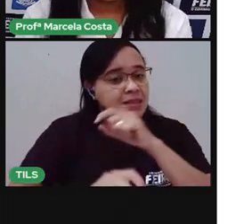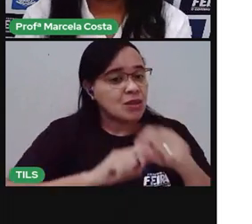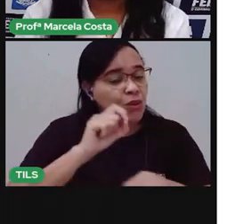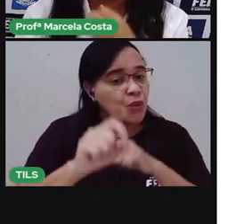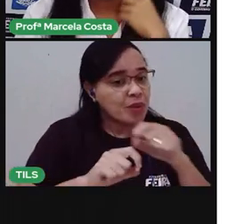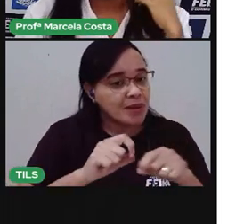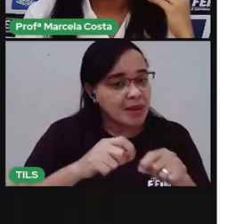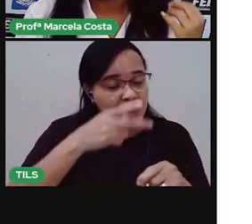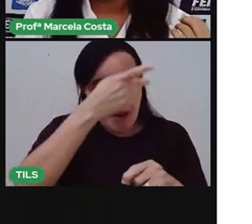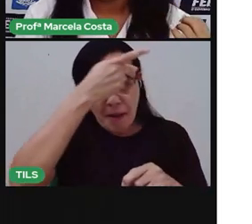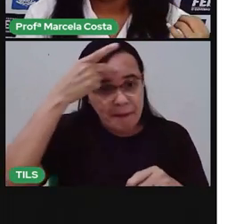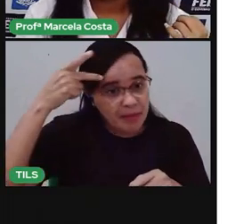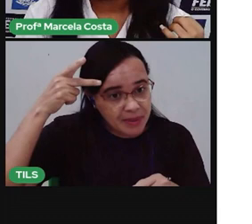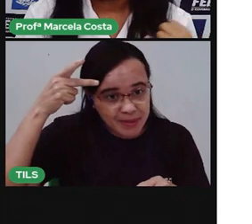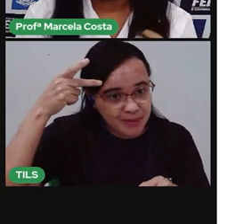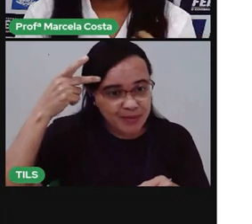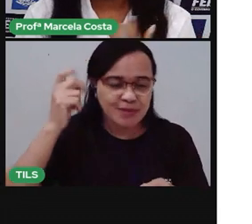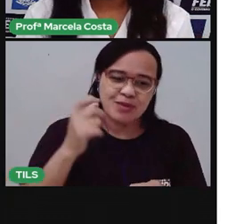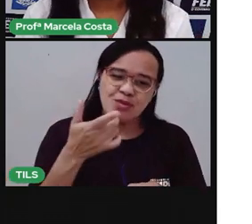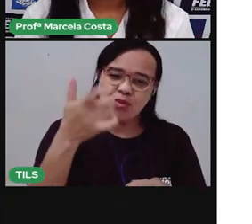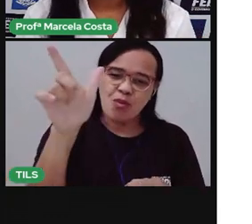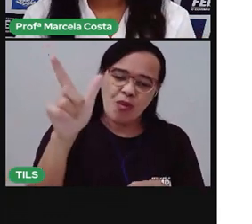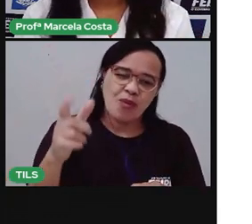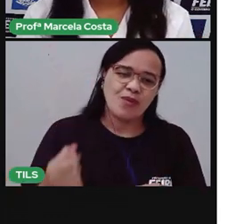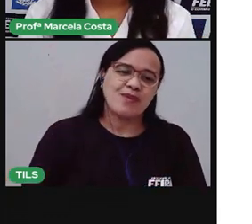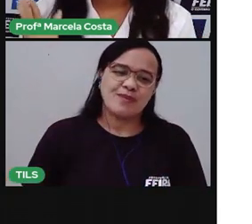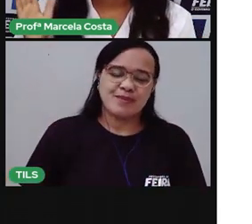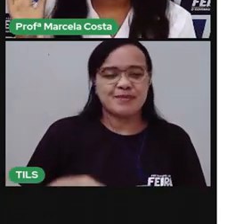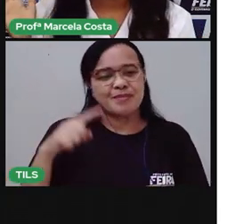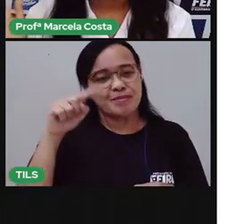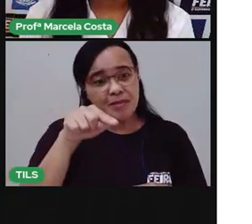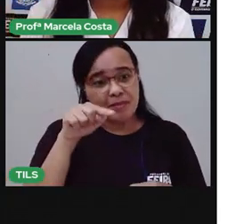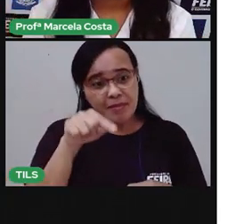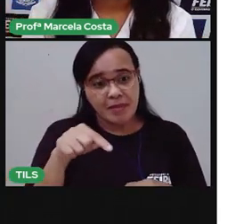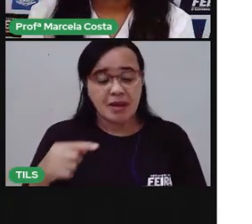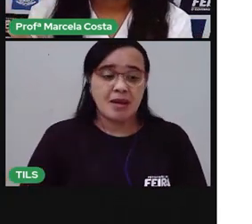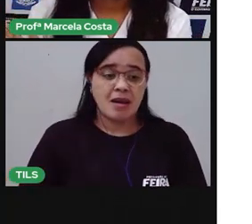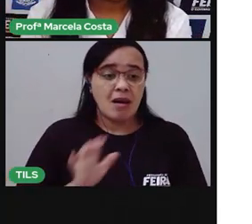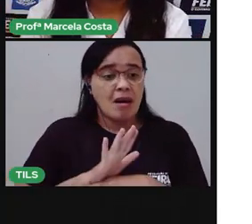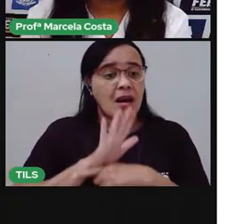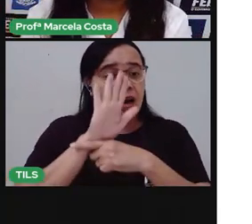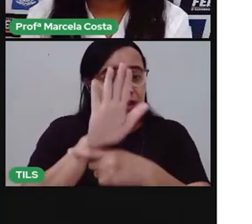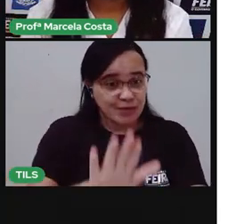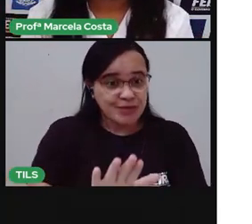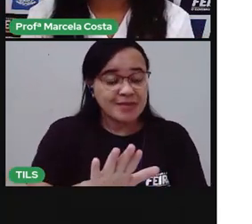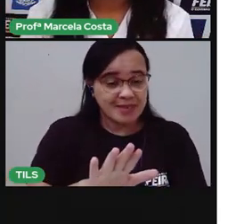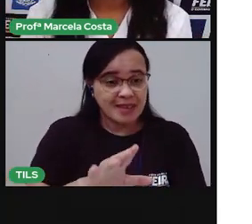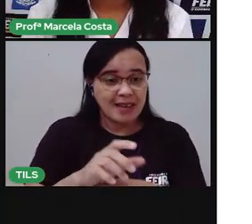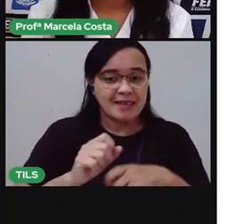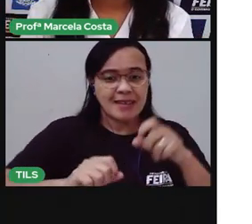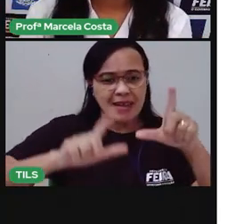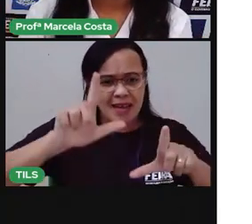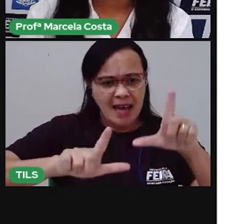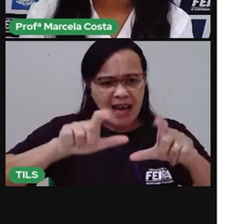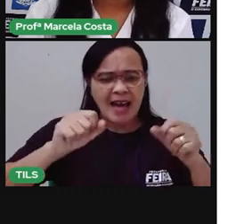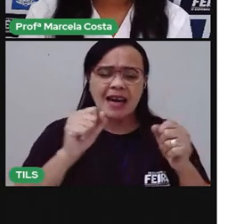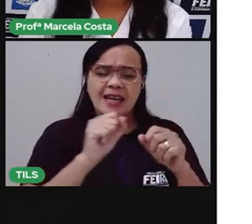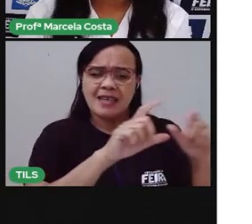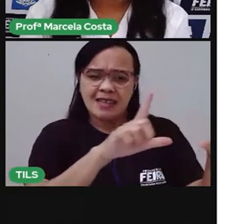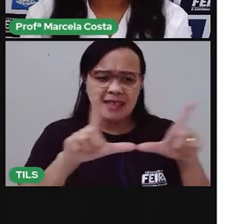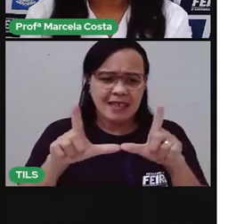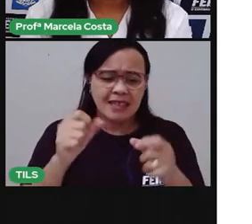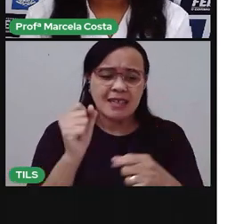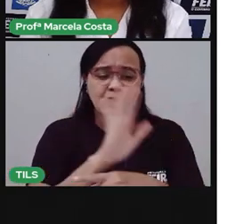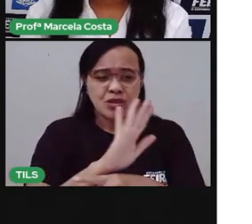comunicar. Que não é ouvindo. Como aqui no vídeo, vocês podem acompanhar a nossa interpície de línguas. Que está se comunicando com as